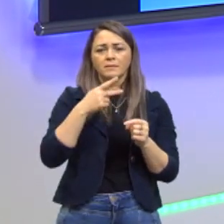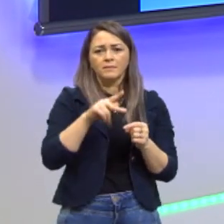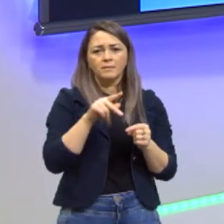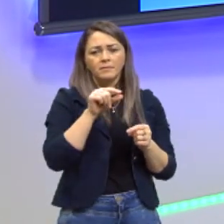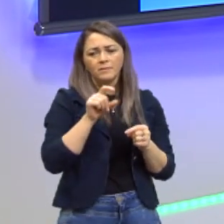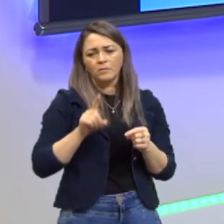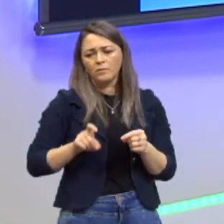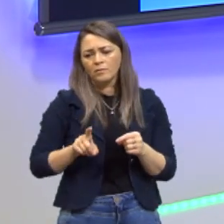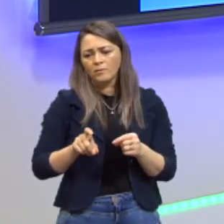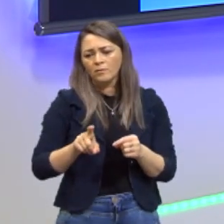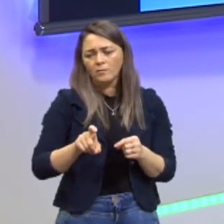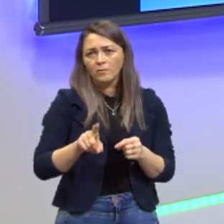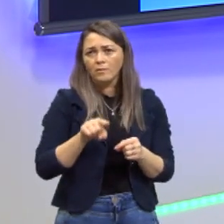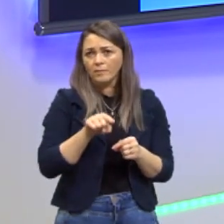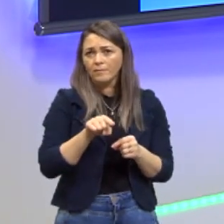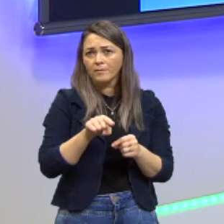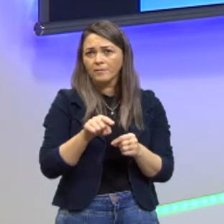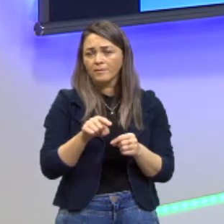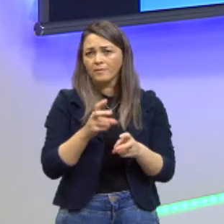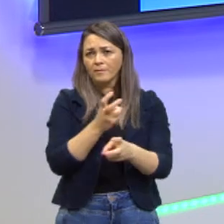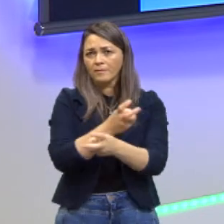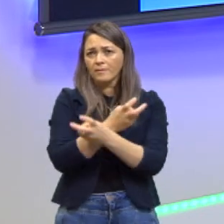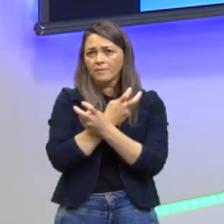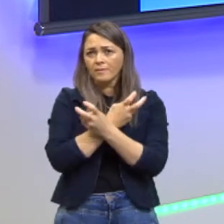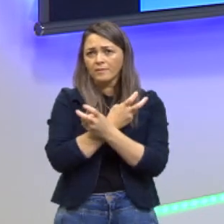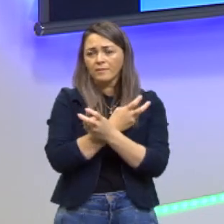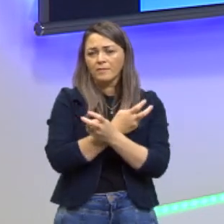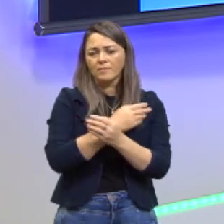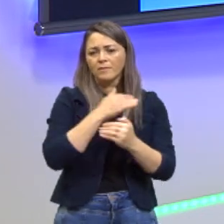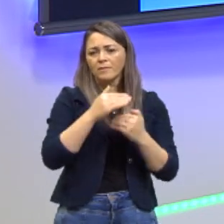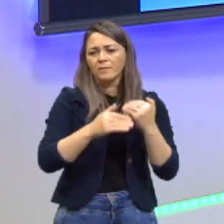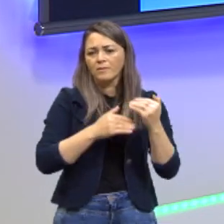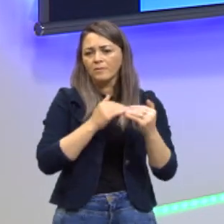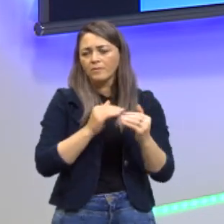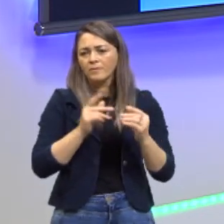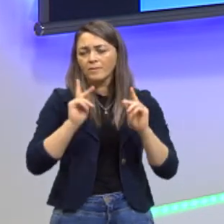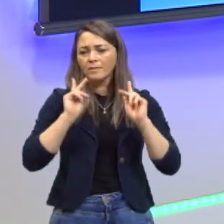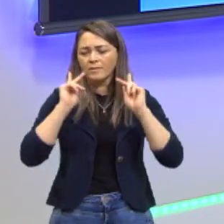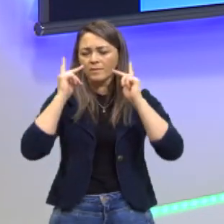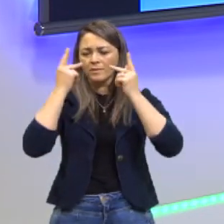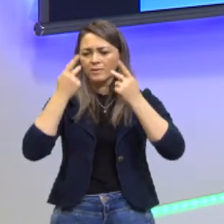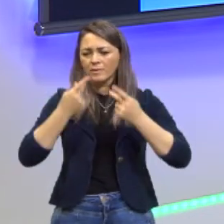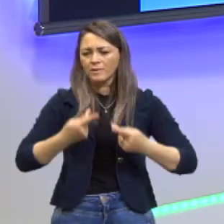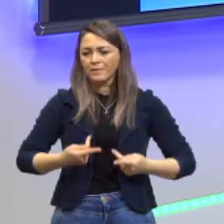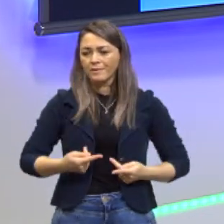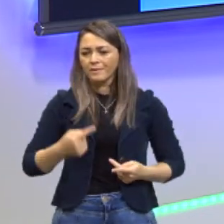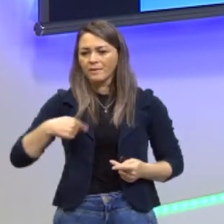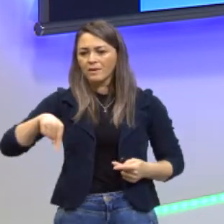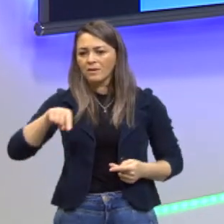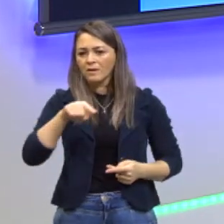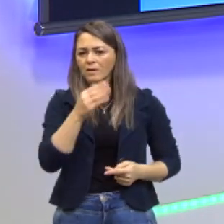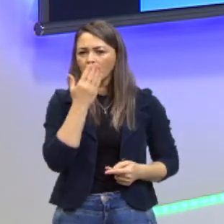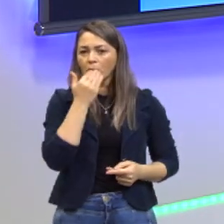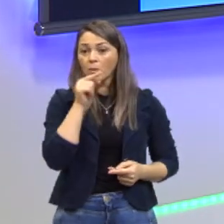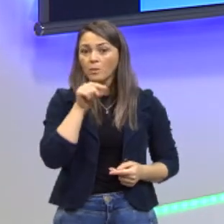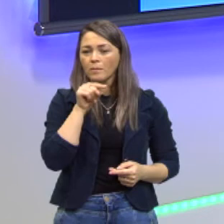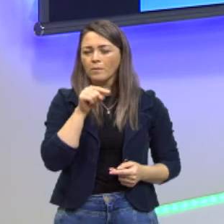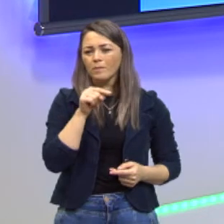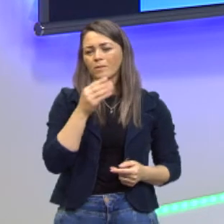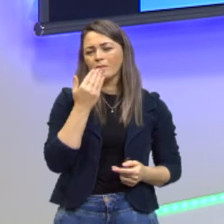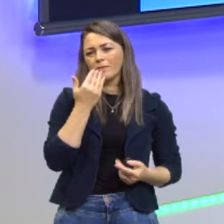Mas quais os efeitos a longo prazo em nós que consumimos esses alimentos, né?